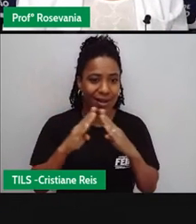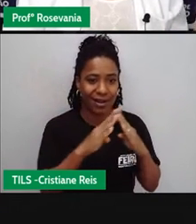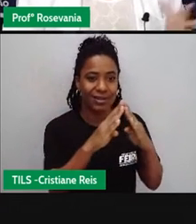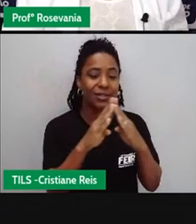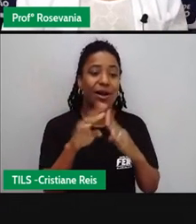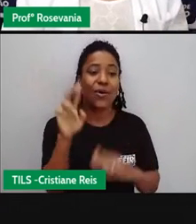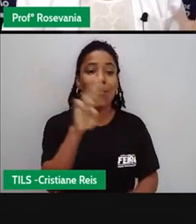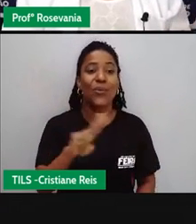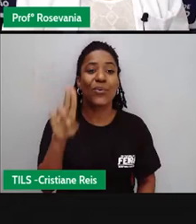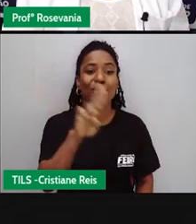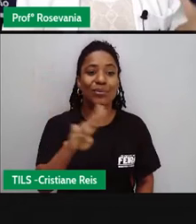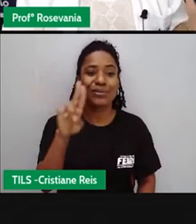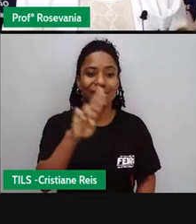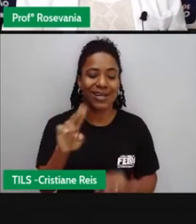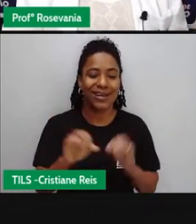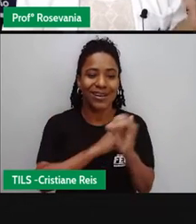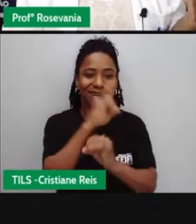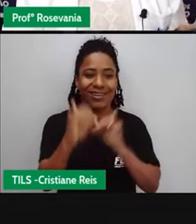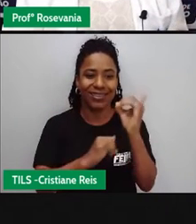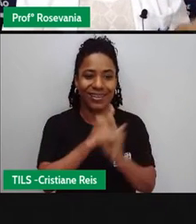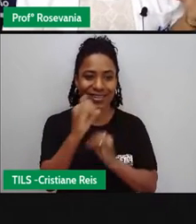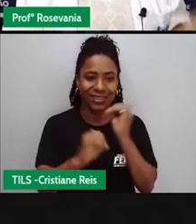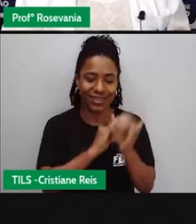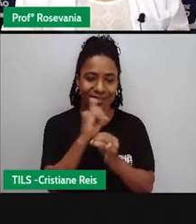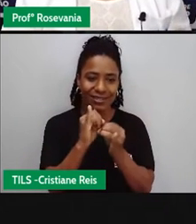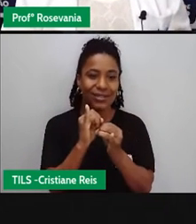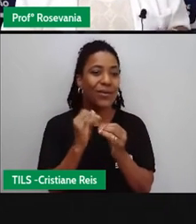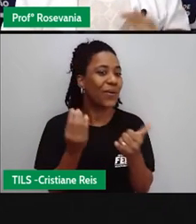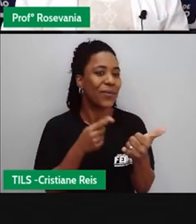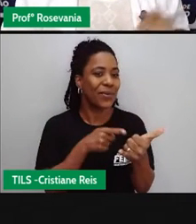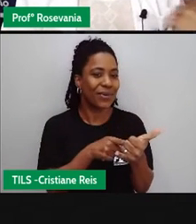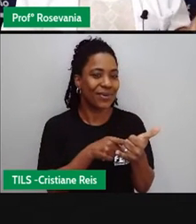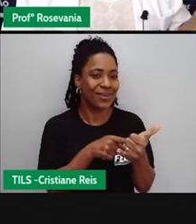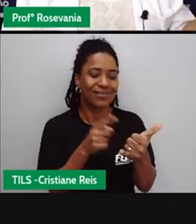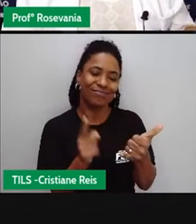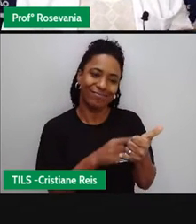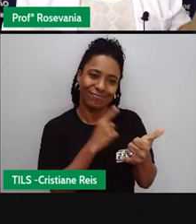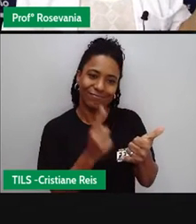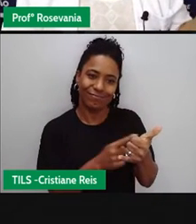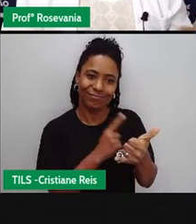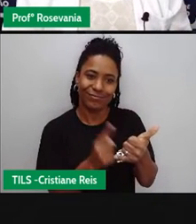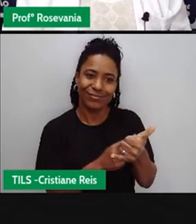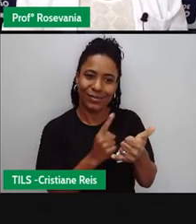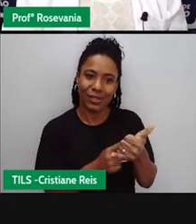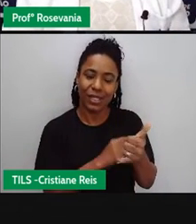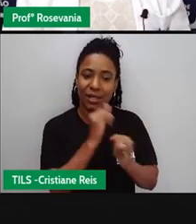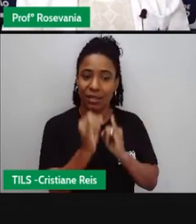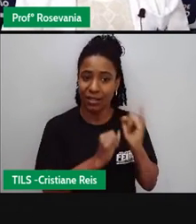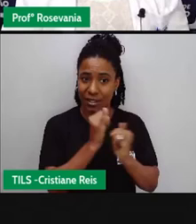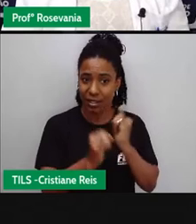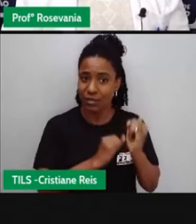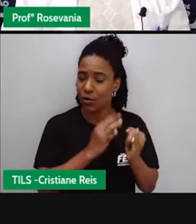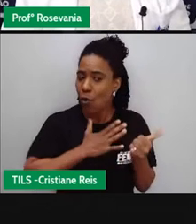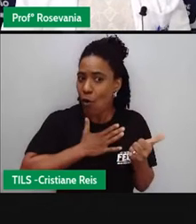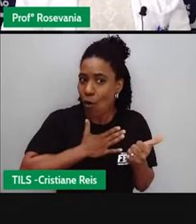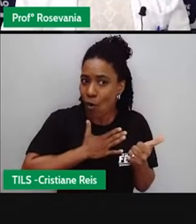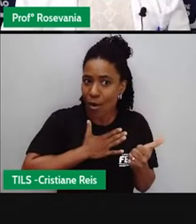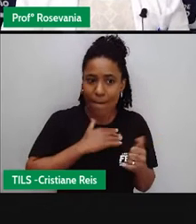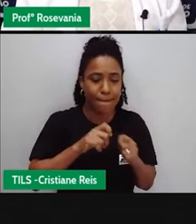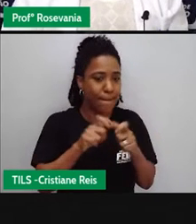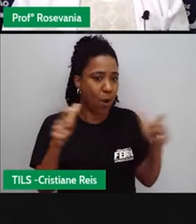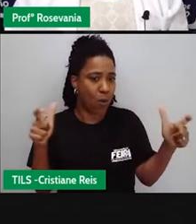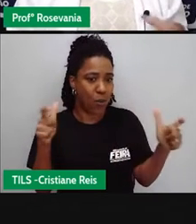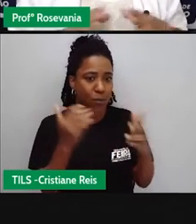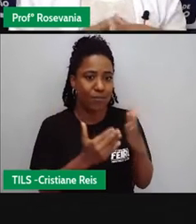brasileiros, acessam a internet utilizando o celular. Então, o aparelho mais queridinho dos brasileiros, né. É